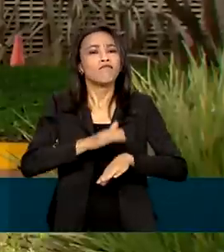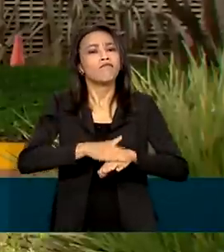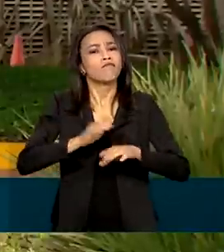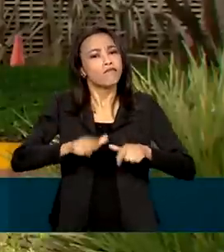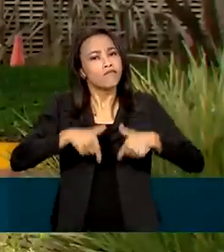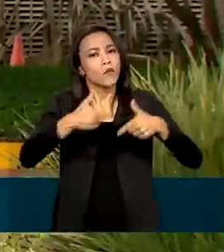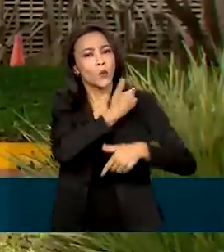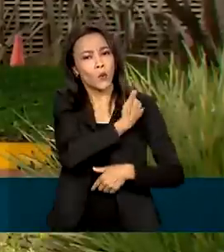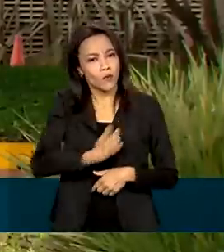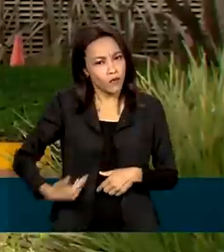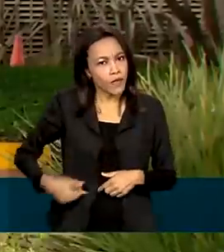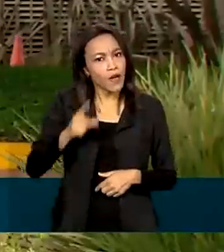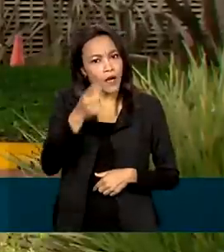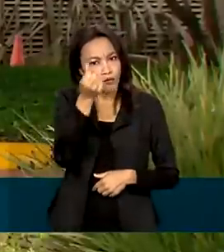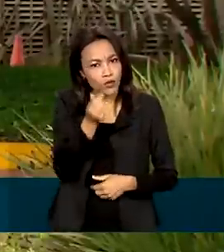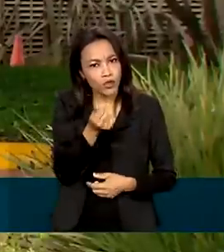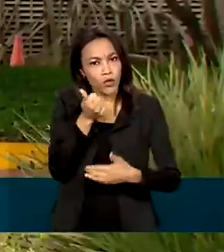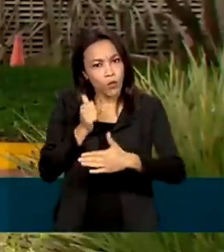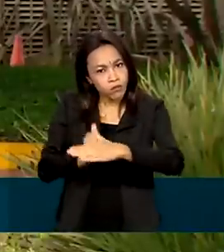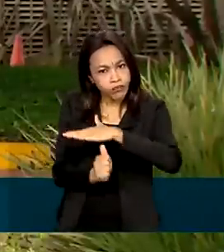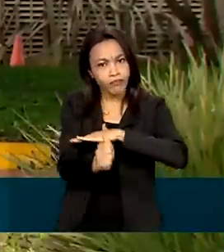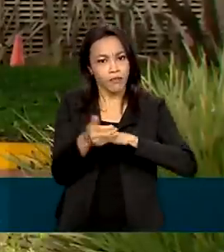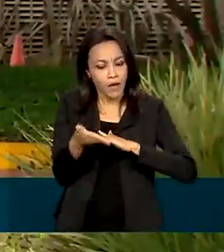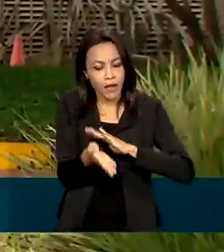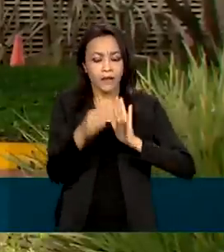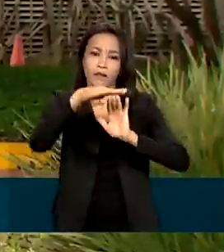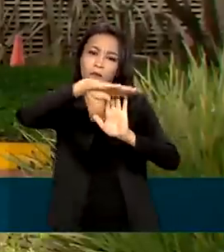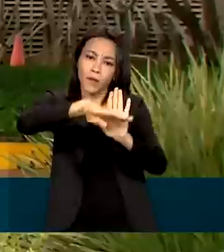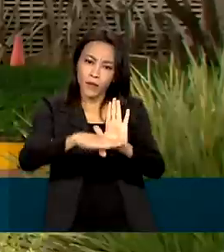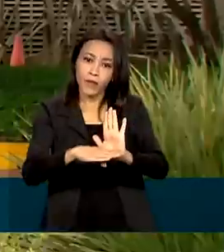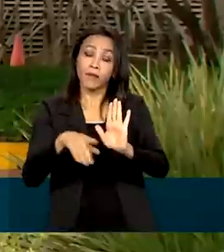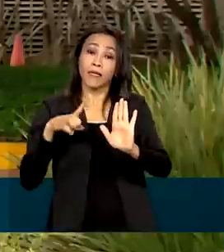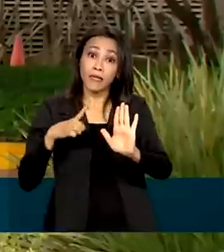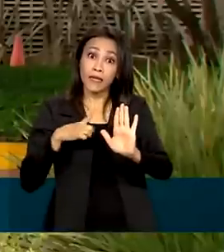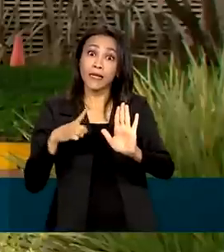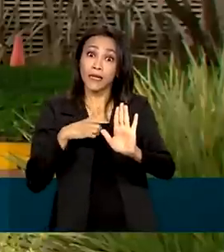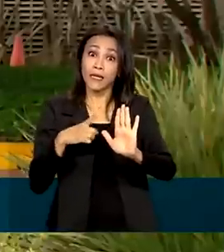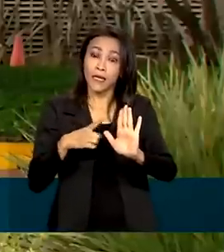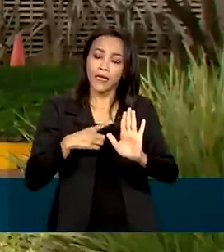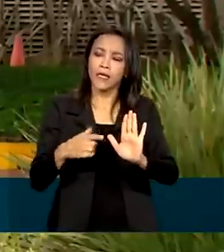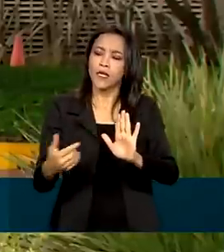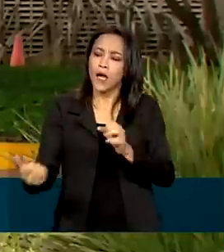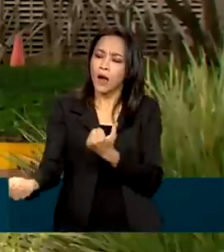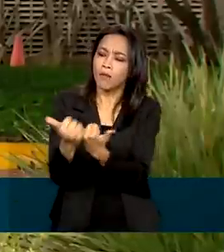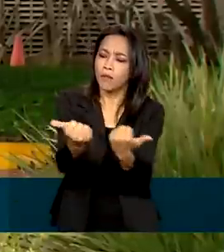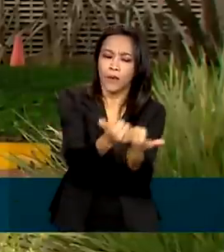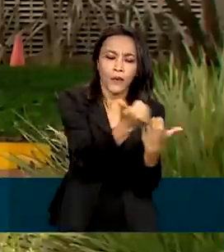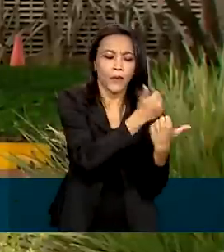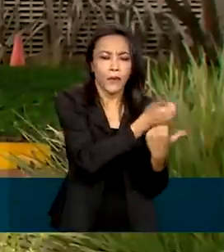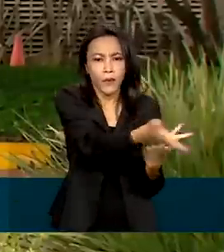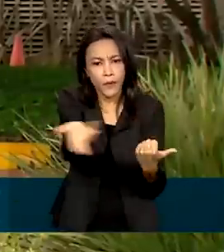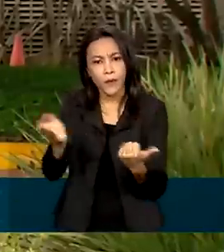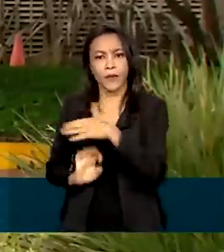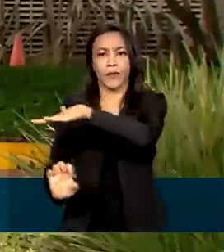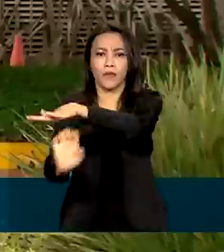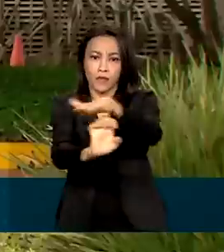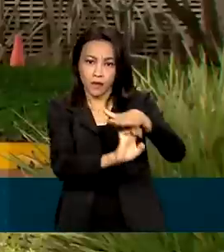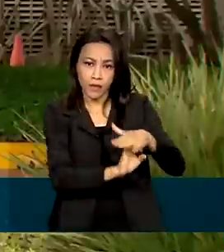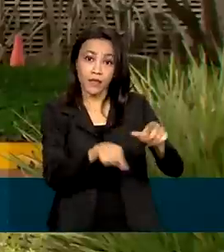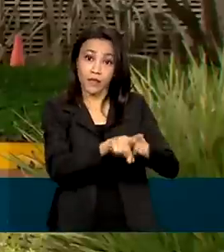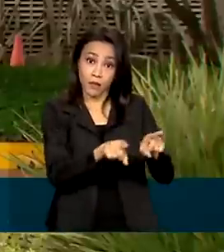prevê mais recursos para esse programa e ela reúne trabalho da iniciativa privada com a iniciativa pública para o